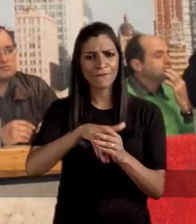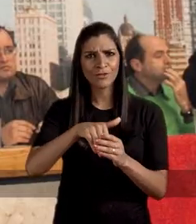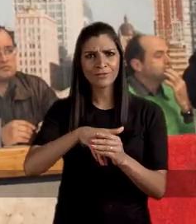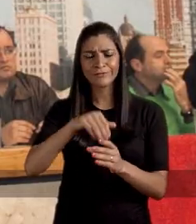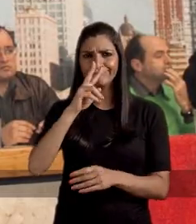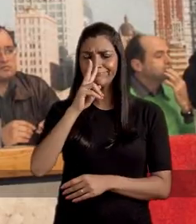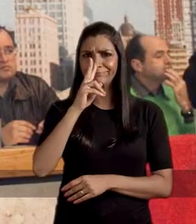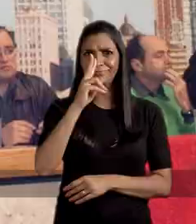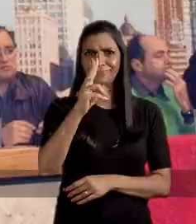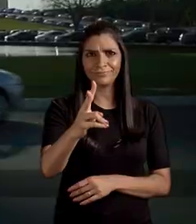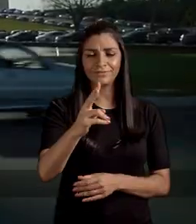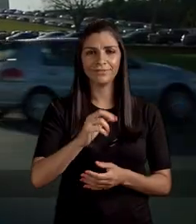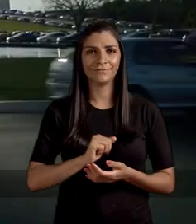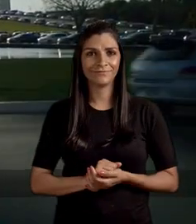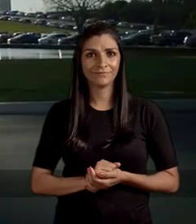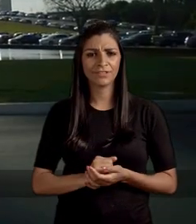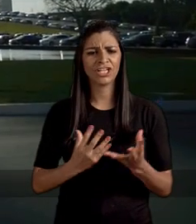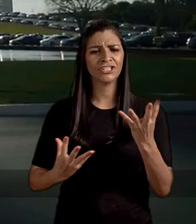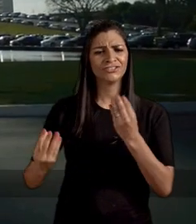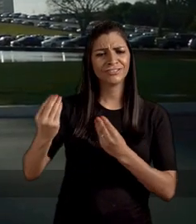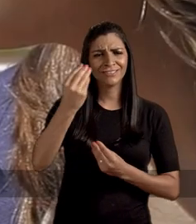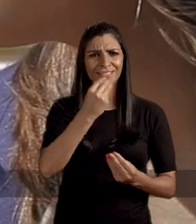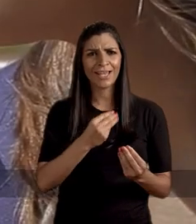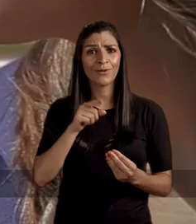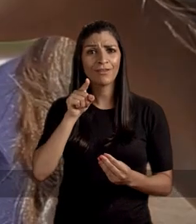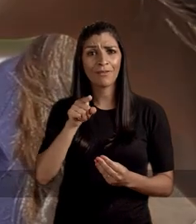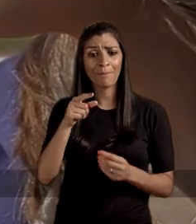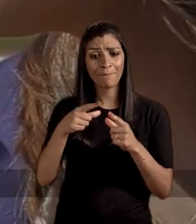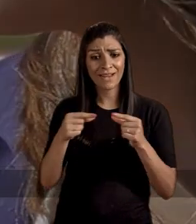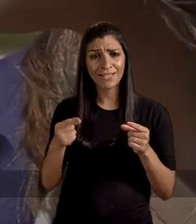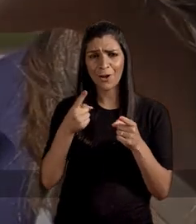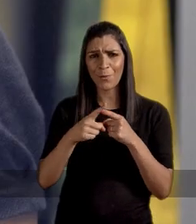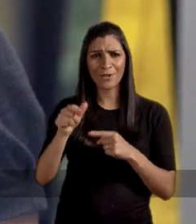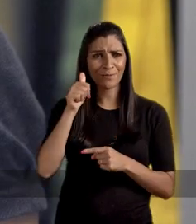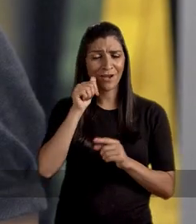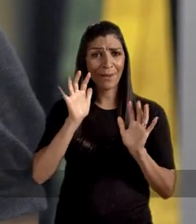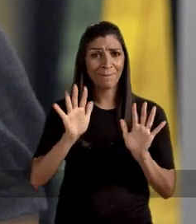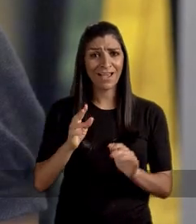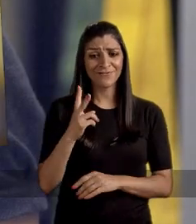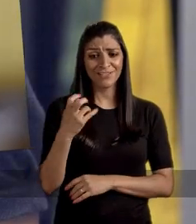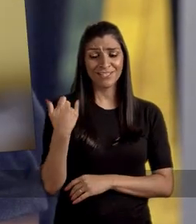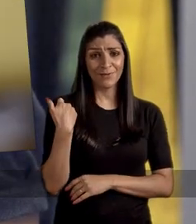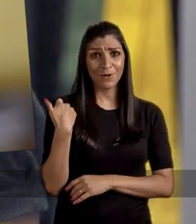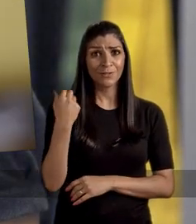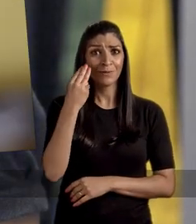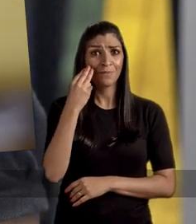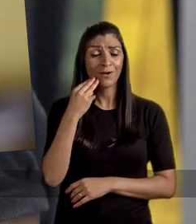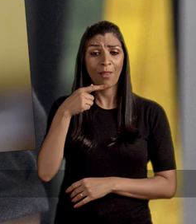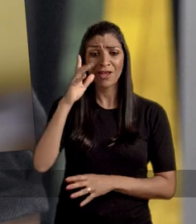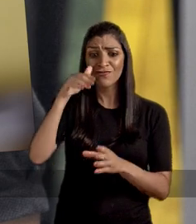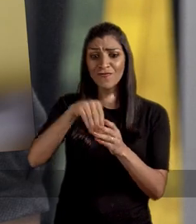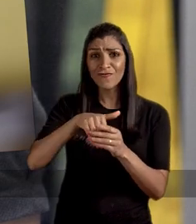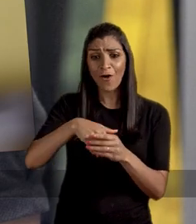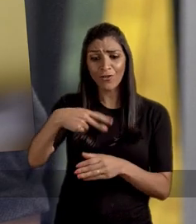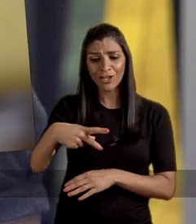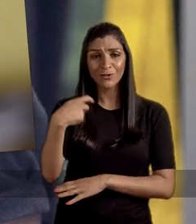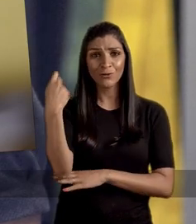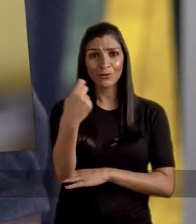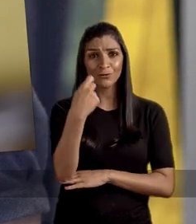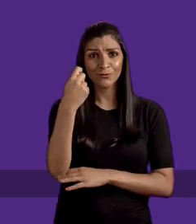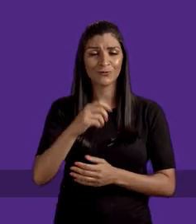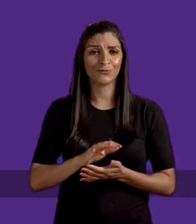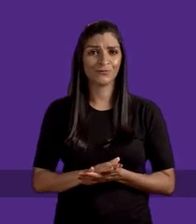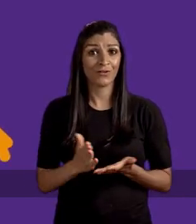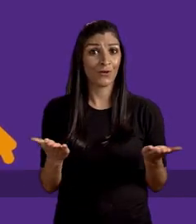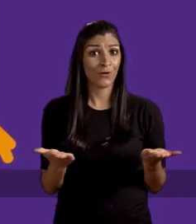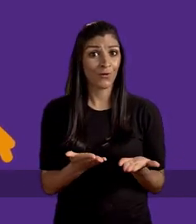eleita com uma votação histórica. Disseram que Brasília não era lugar pra mulher. Com 25 anos, foi a deputada federal mais votada no Rio Grande do